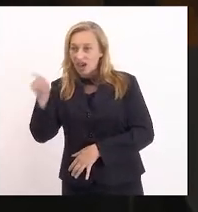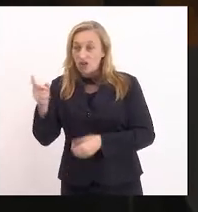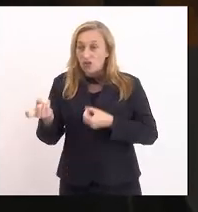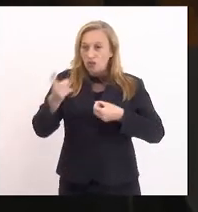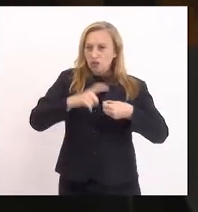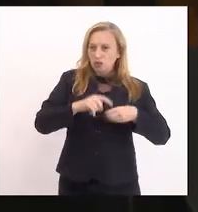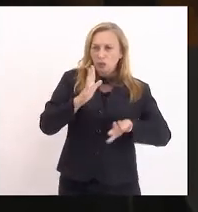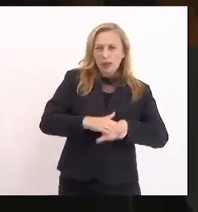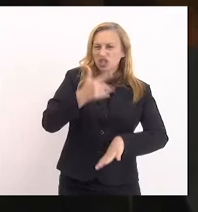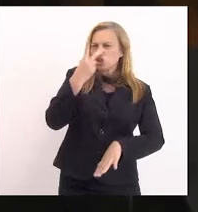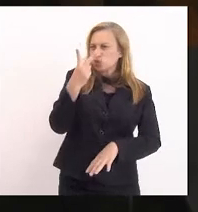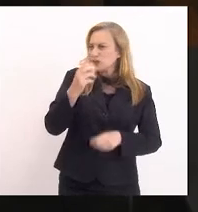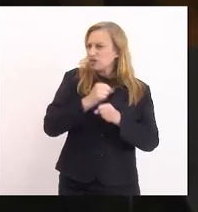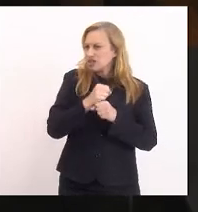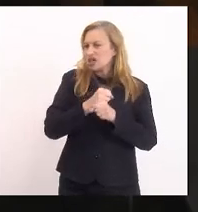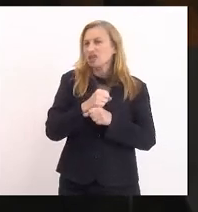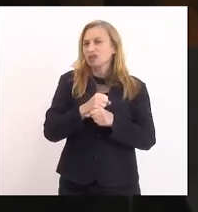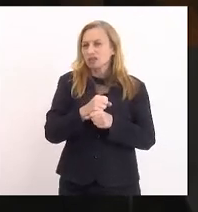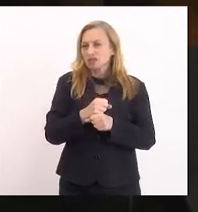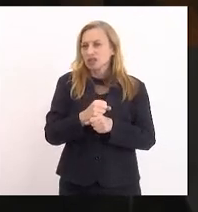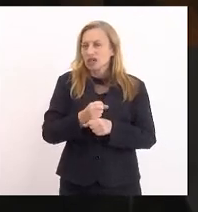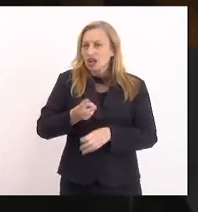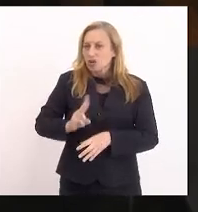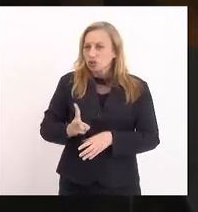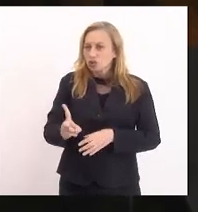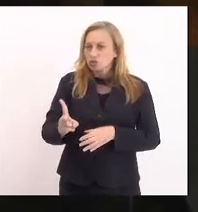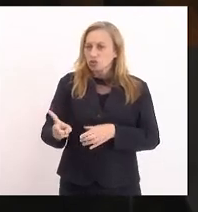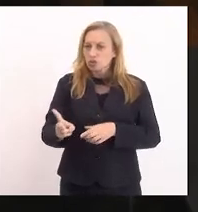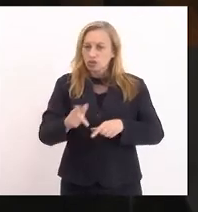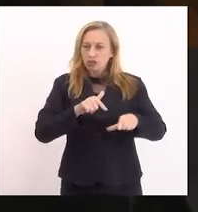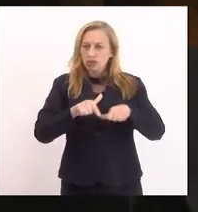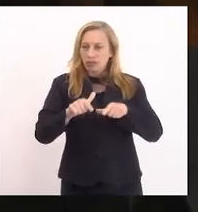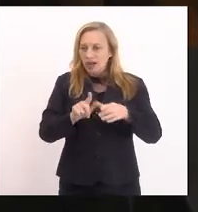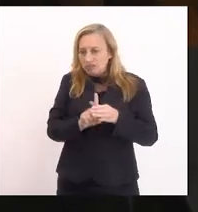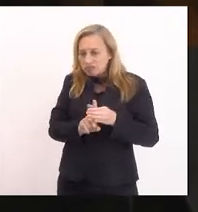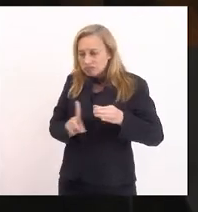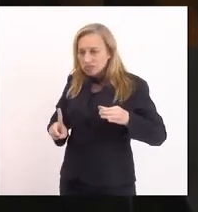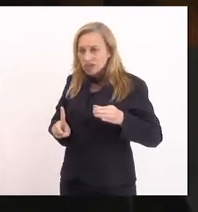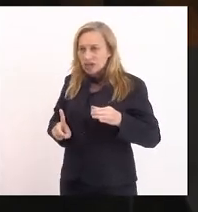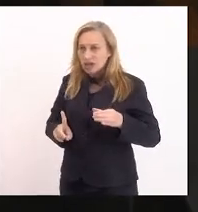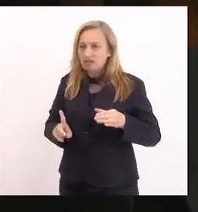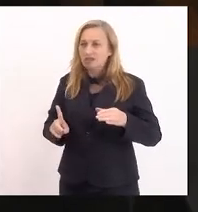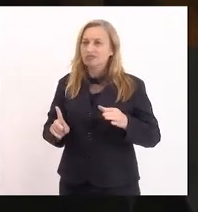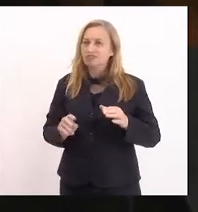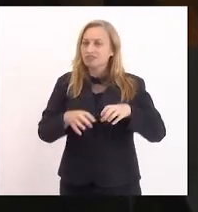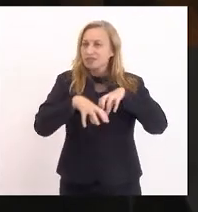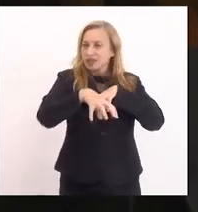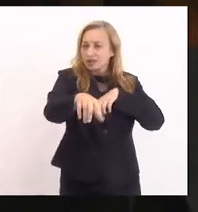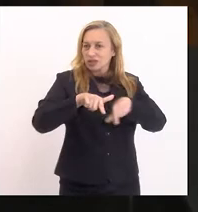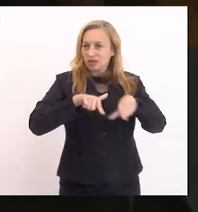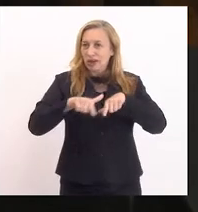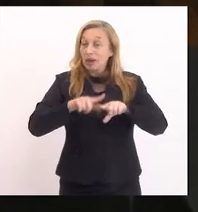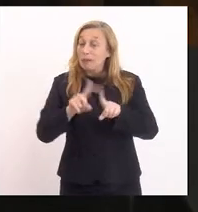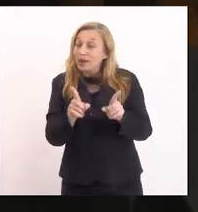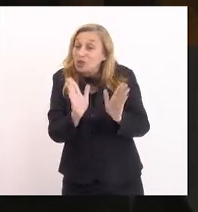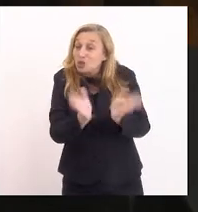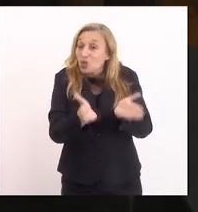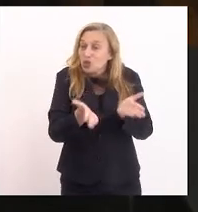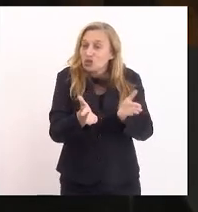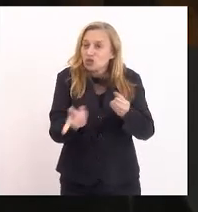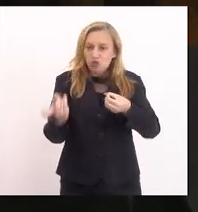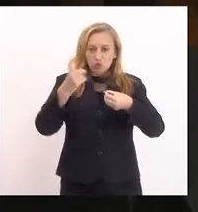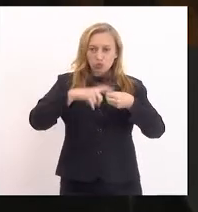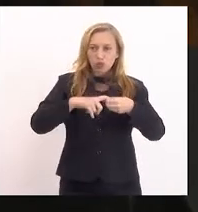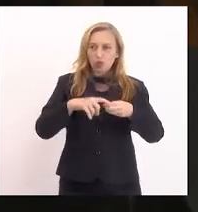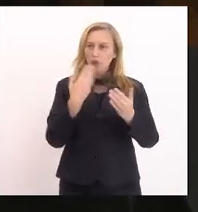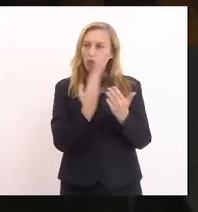mais de dois anos. Ela se manteve em atividade o tempo todo, remotamente, mas hoje, exatamente hoje, voltou às aulas